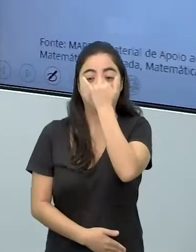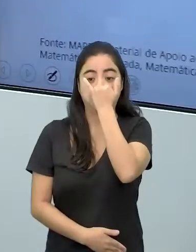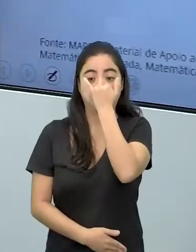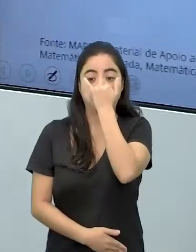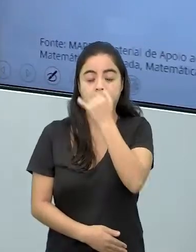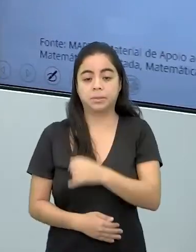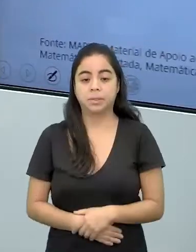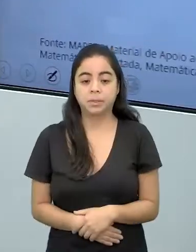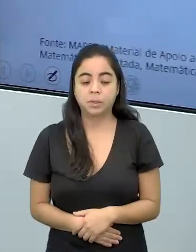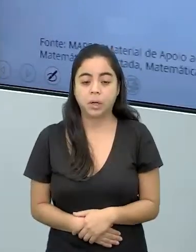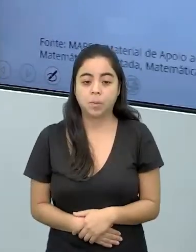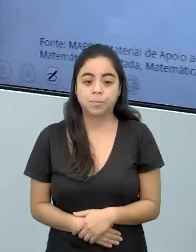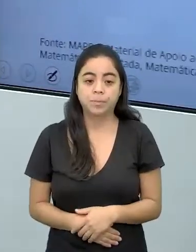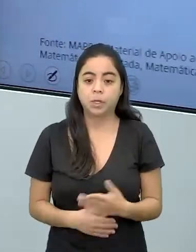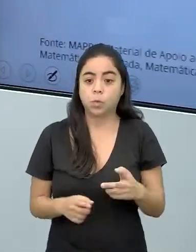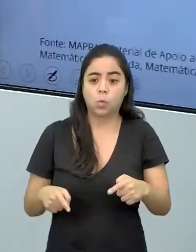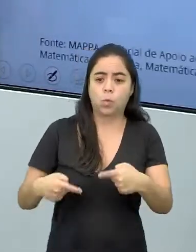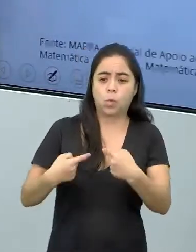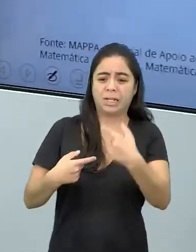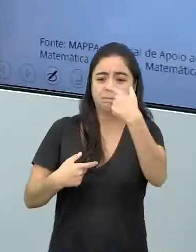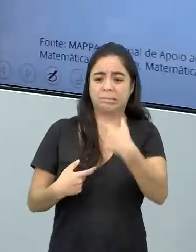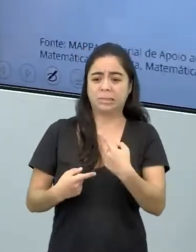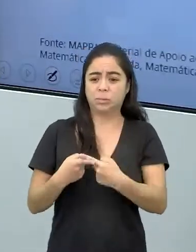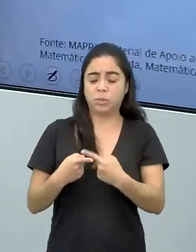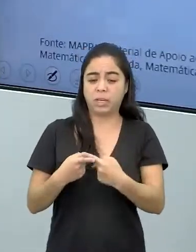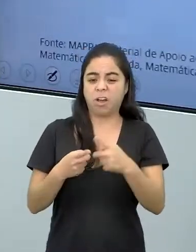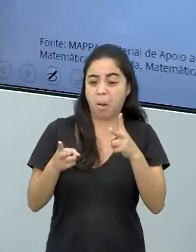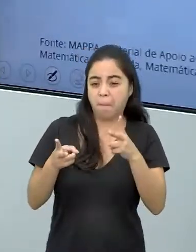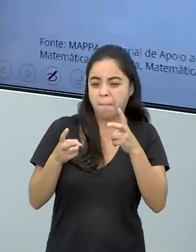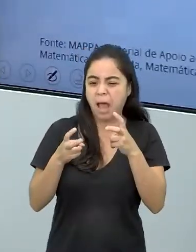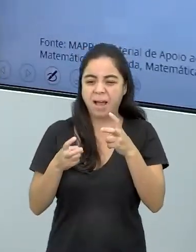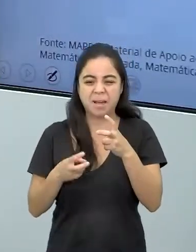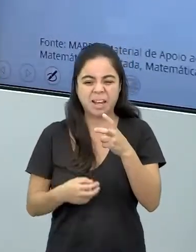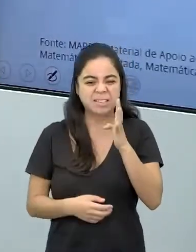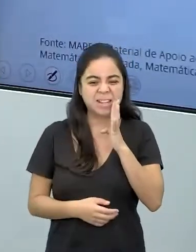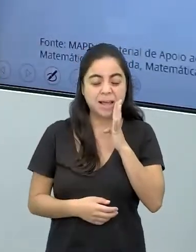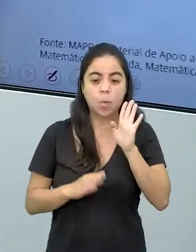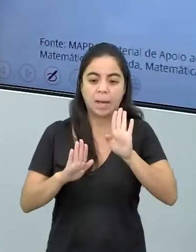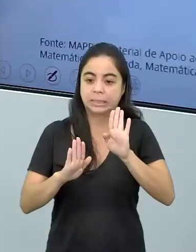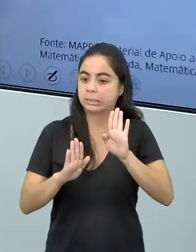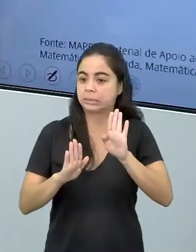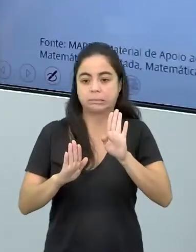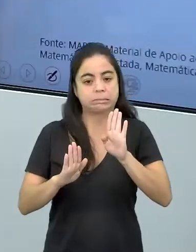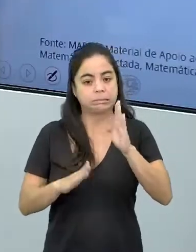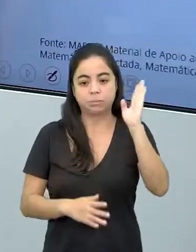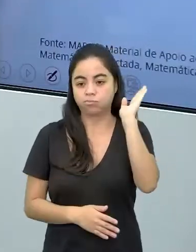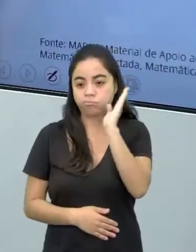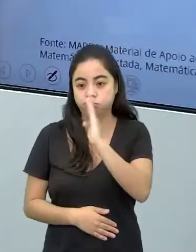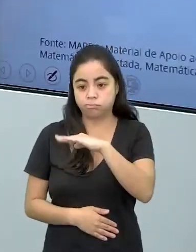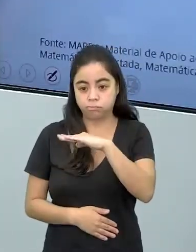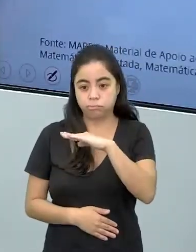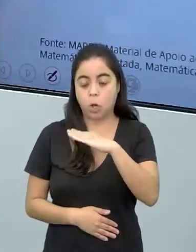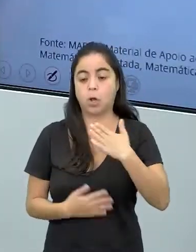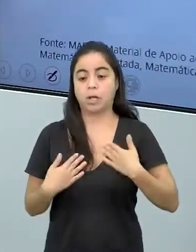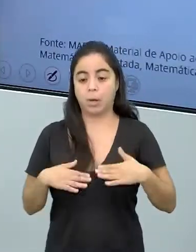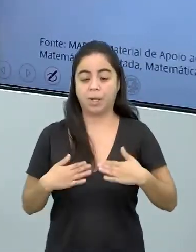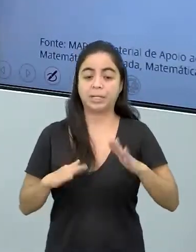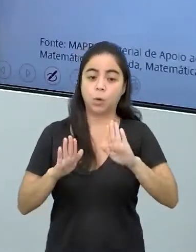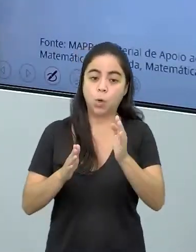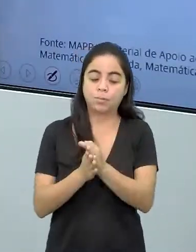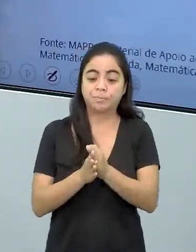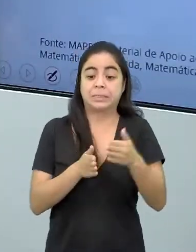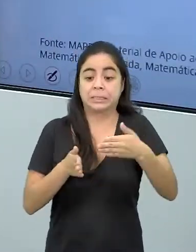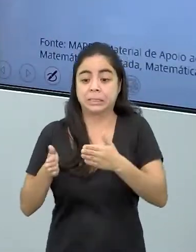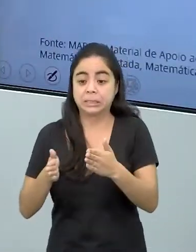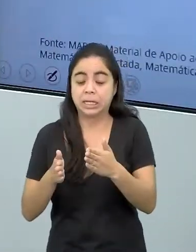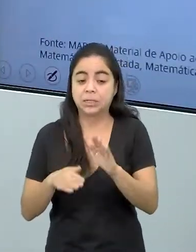eu digo contra nós mesmos, porque a gente vai achar que é uma coisa e é outra. Então esses desvios aí do nosso